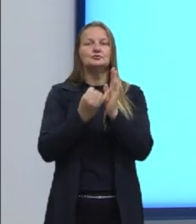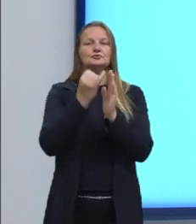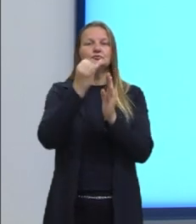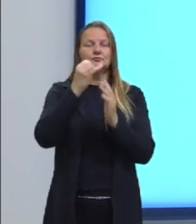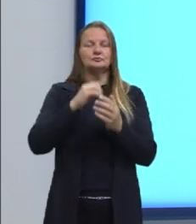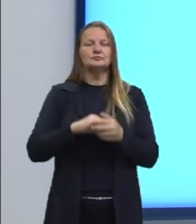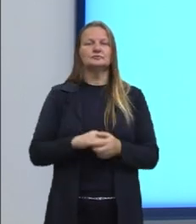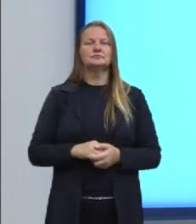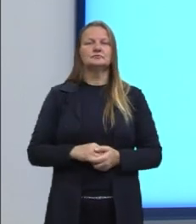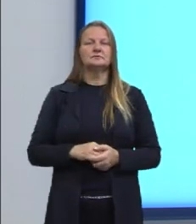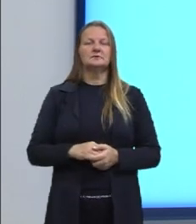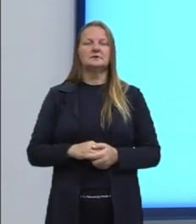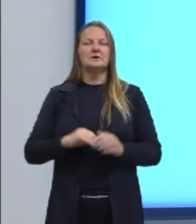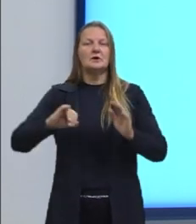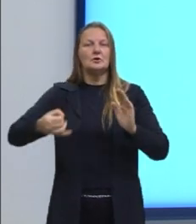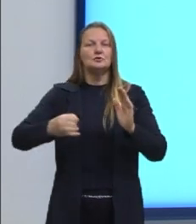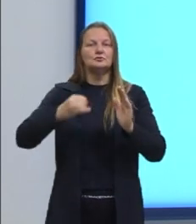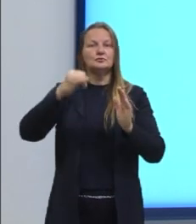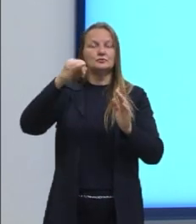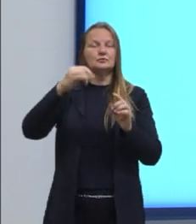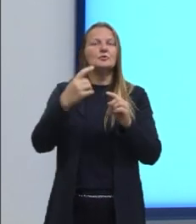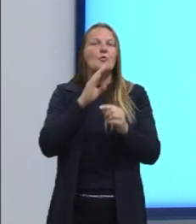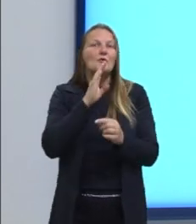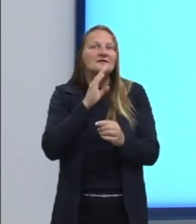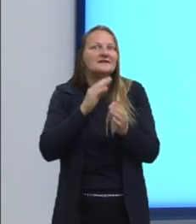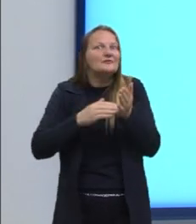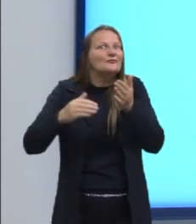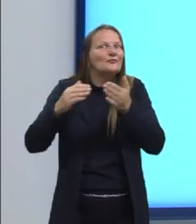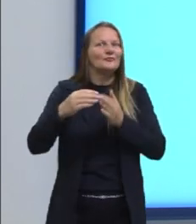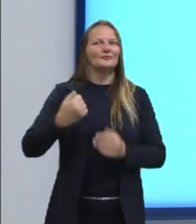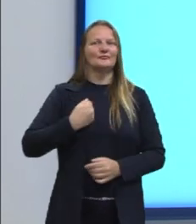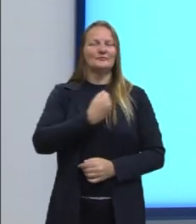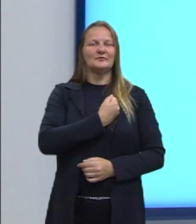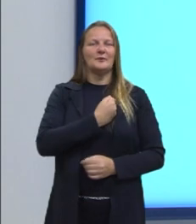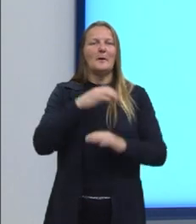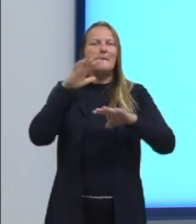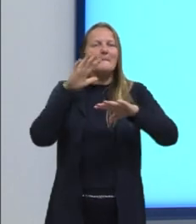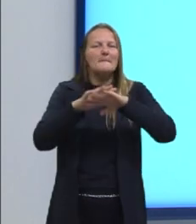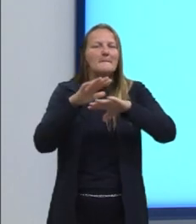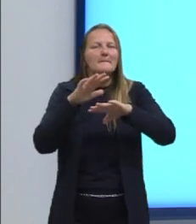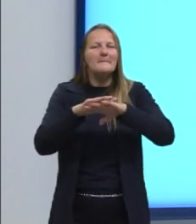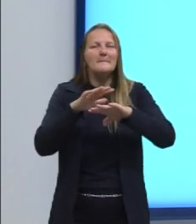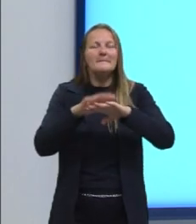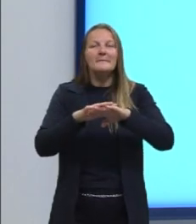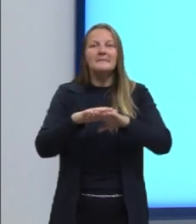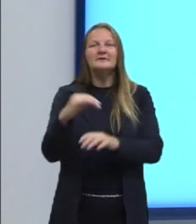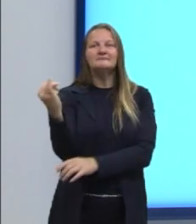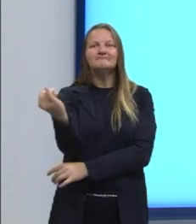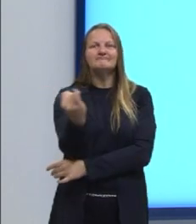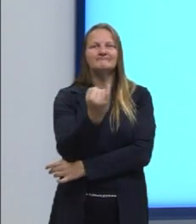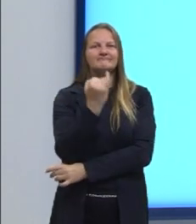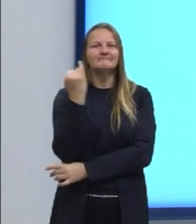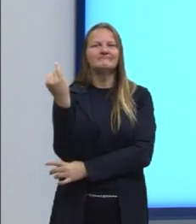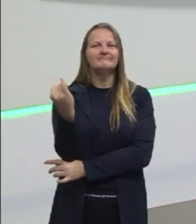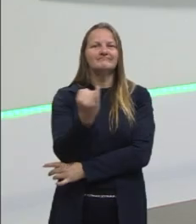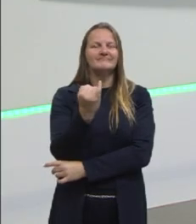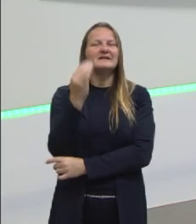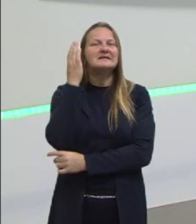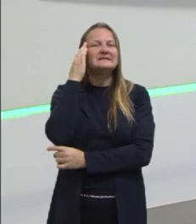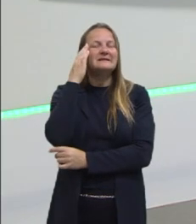é importante a gente ter esse conhecimento dos números. É aquilo, gente. É matemática. Nós precisamos saber,